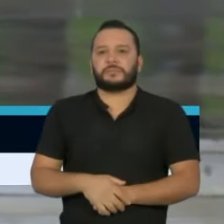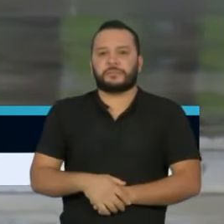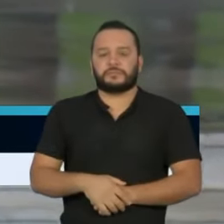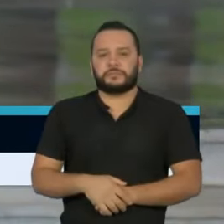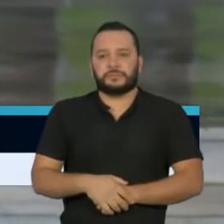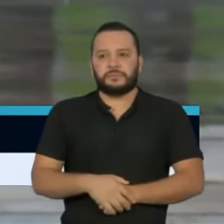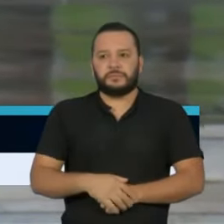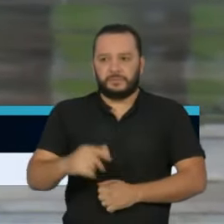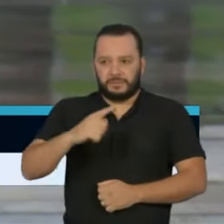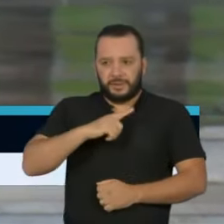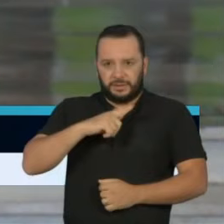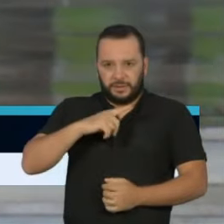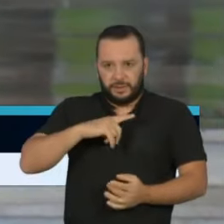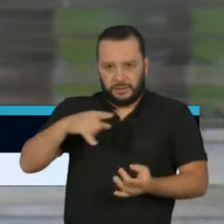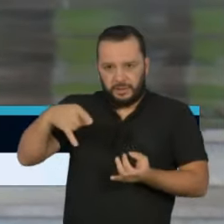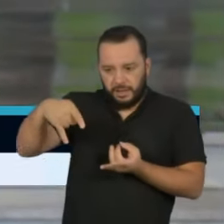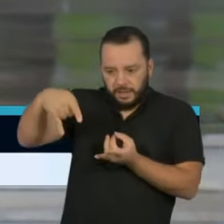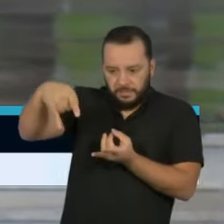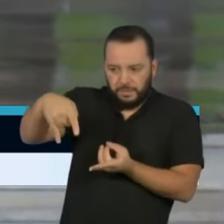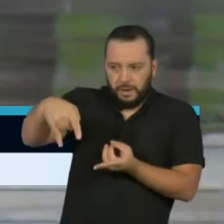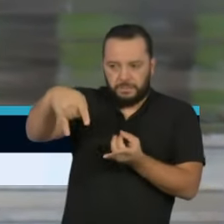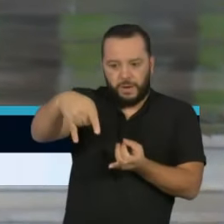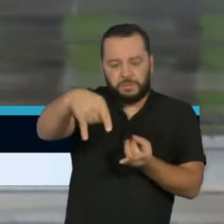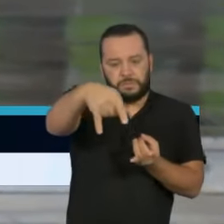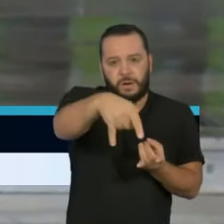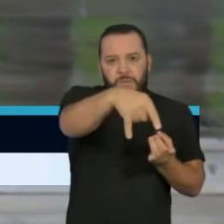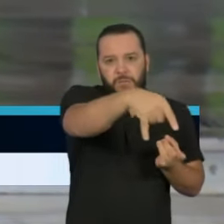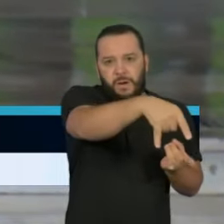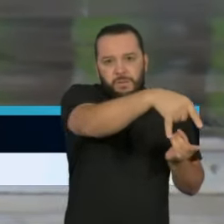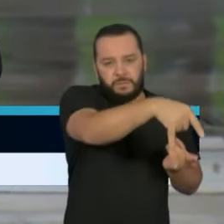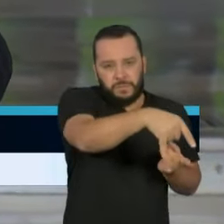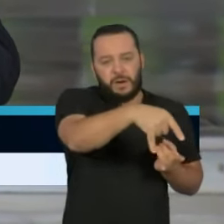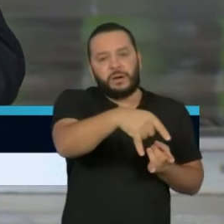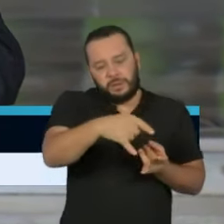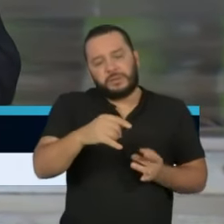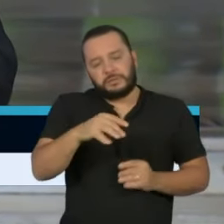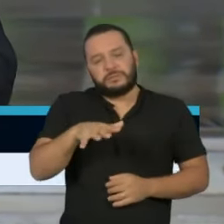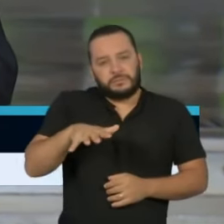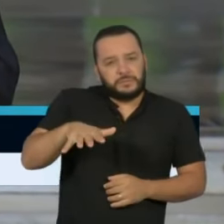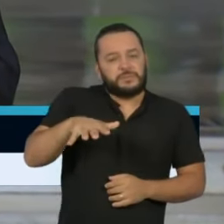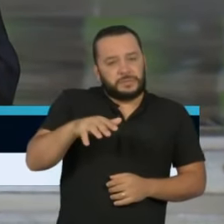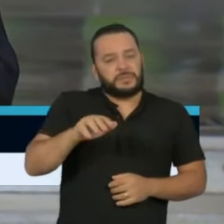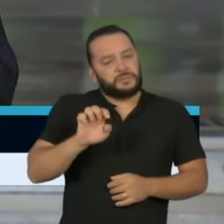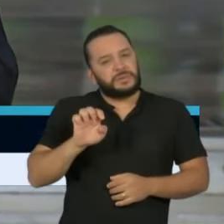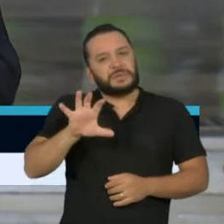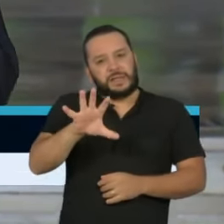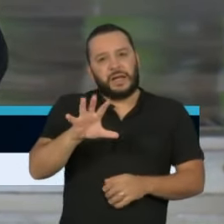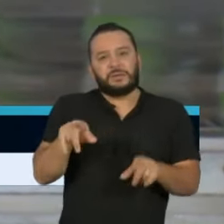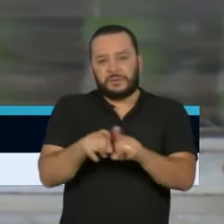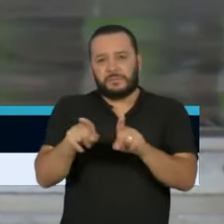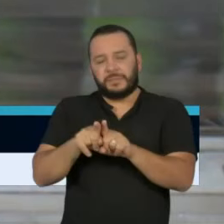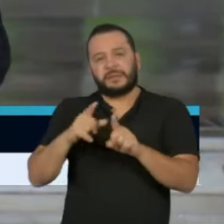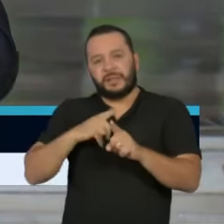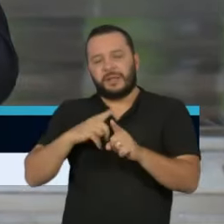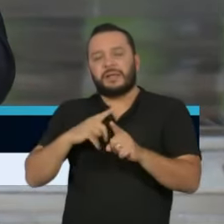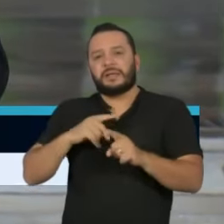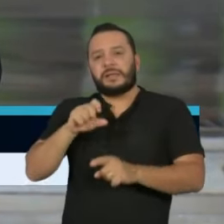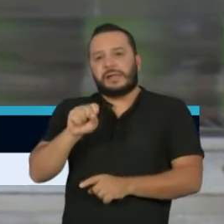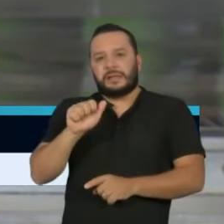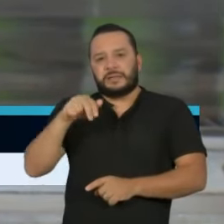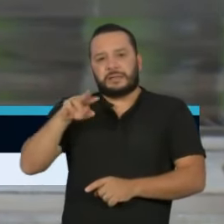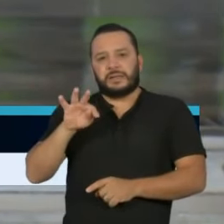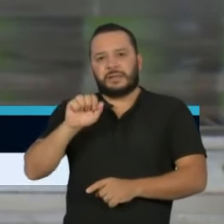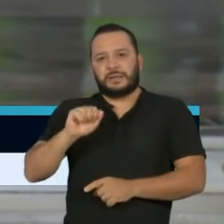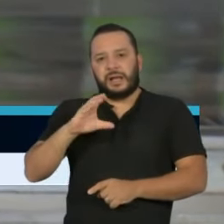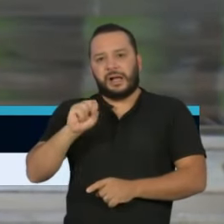Estado de uma forma bastante contundente, inclusive dentro das próprias santas casas de misericórdia que estão sobre